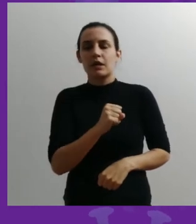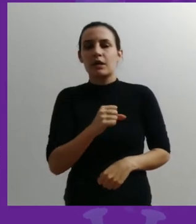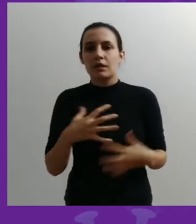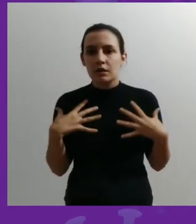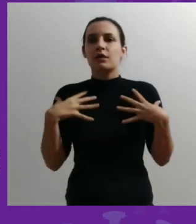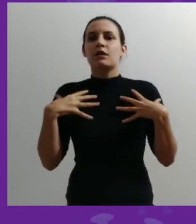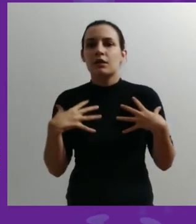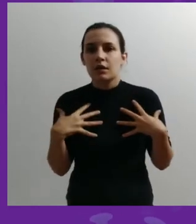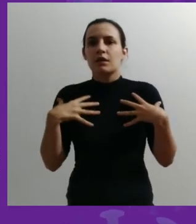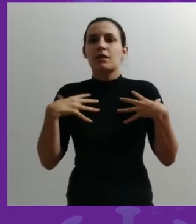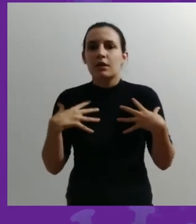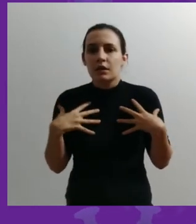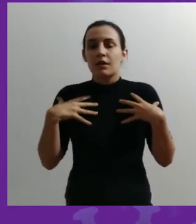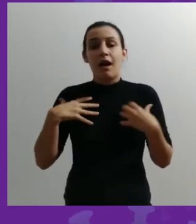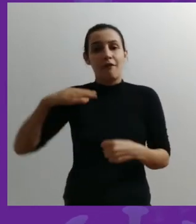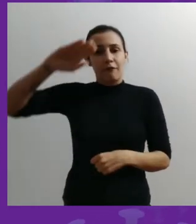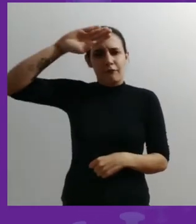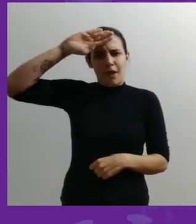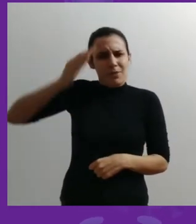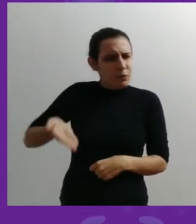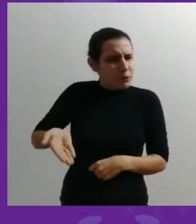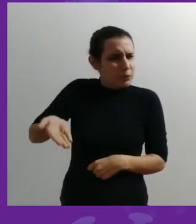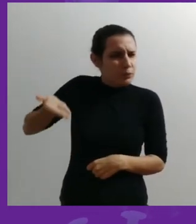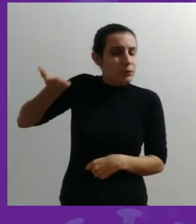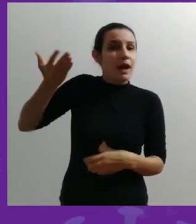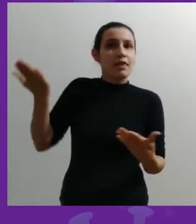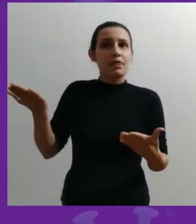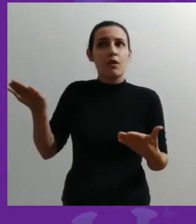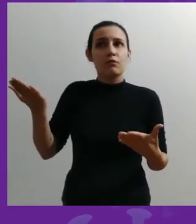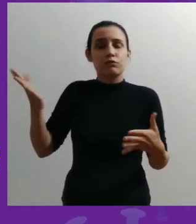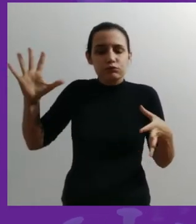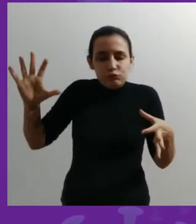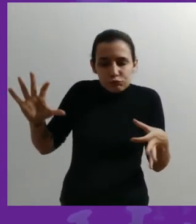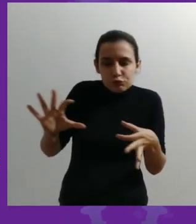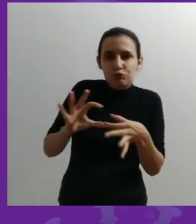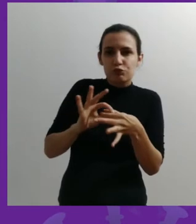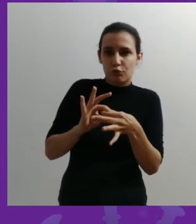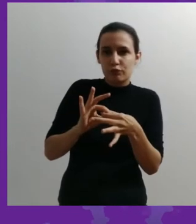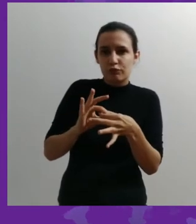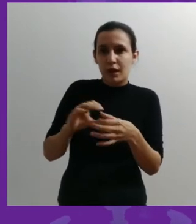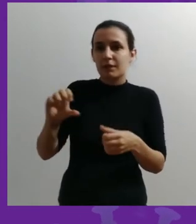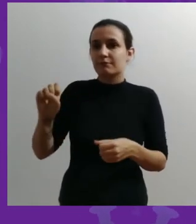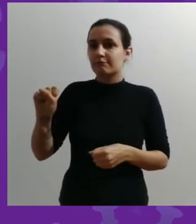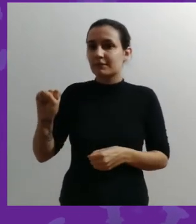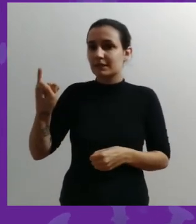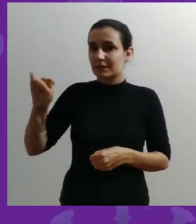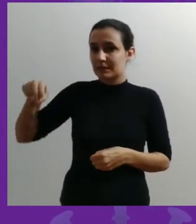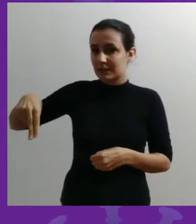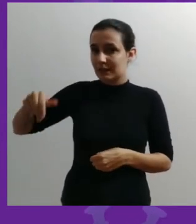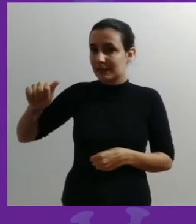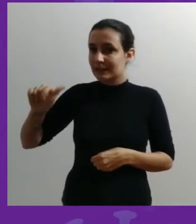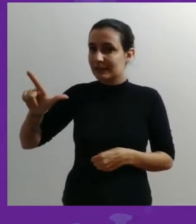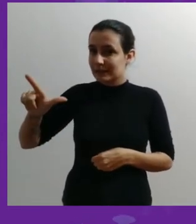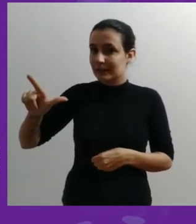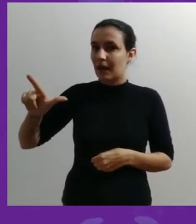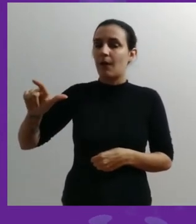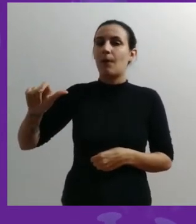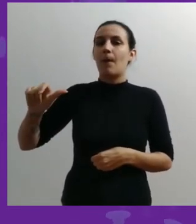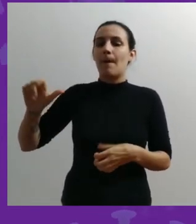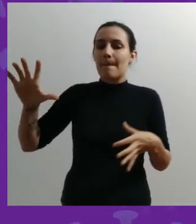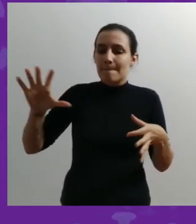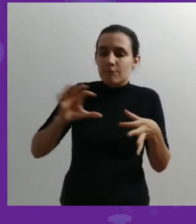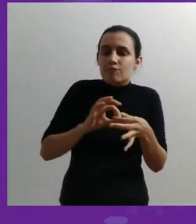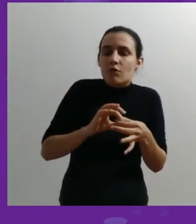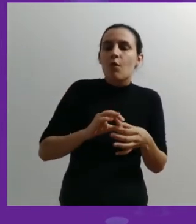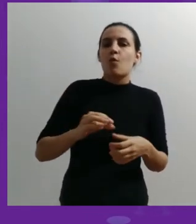acelerada, a febre alta. Então quando eu junto esses sinais mais o sintoma de indisposição, por exemplo,